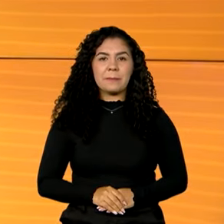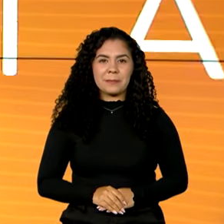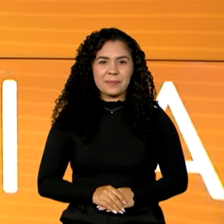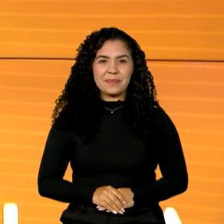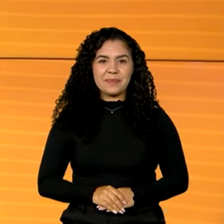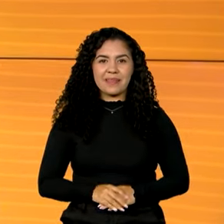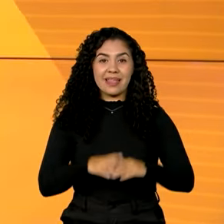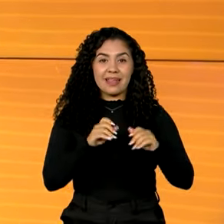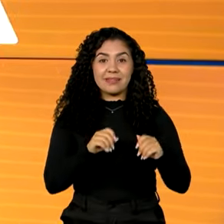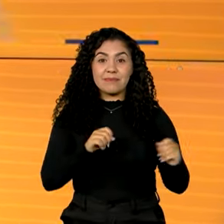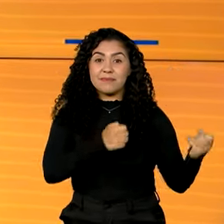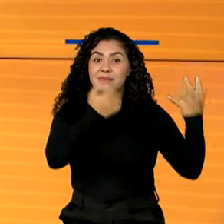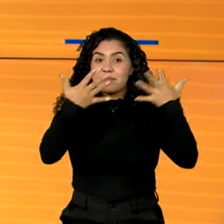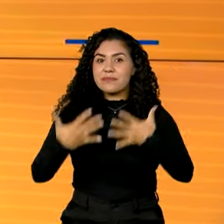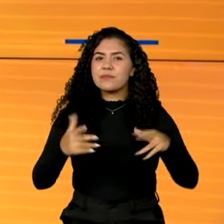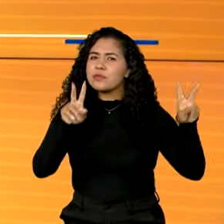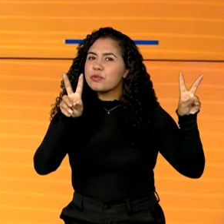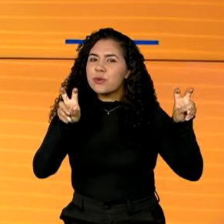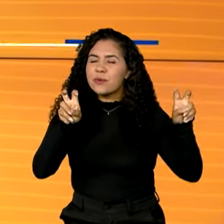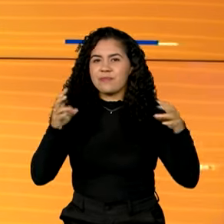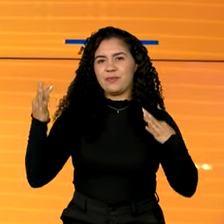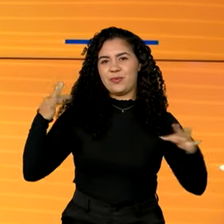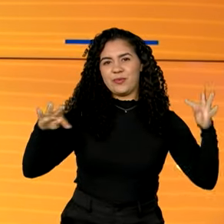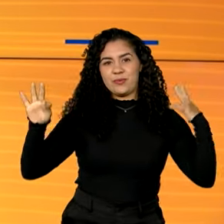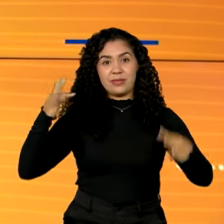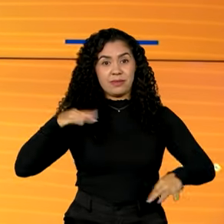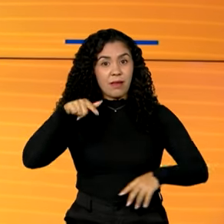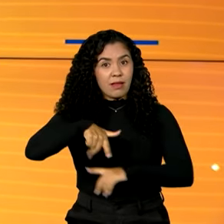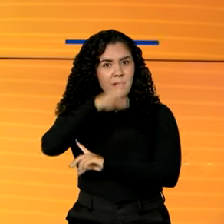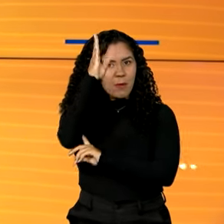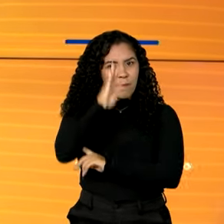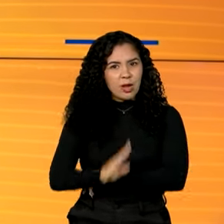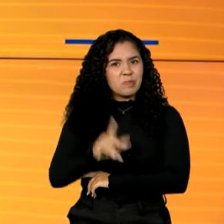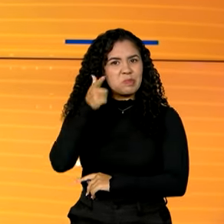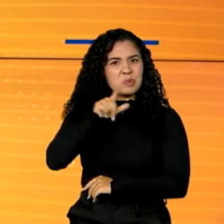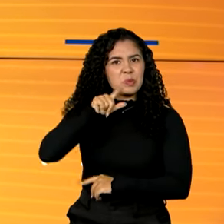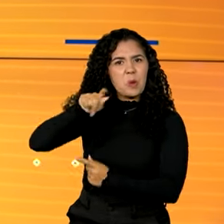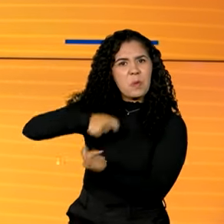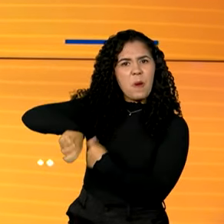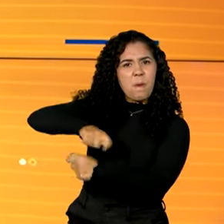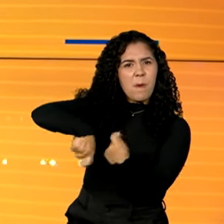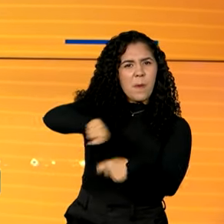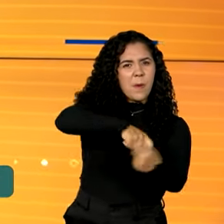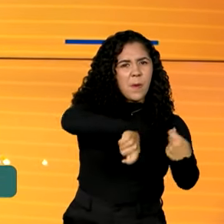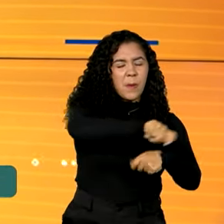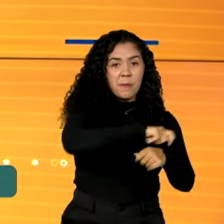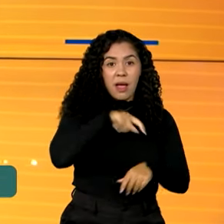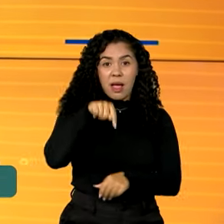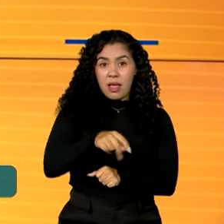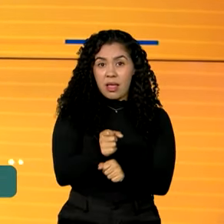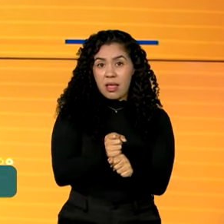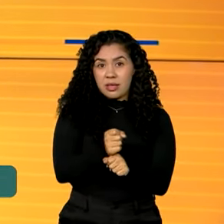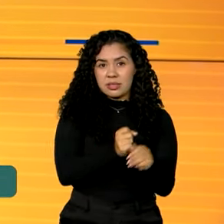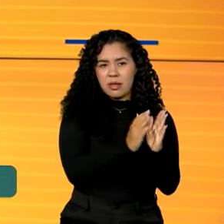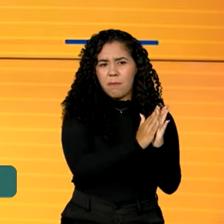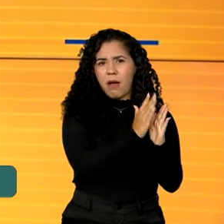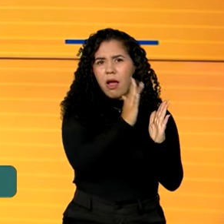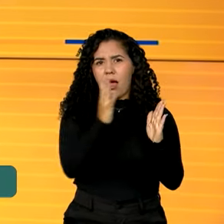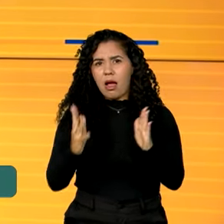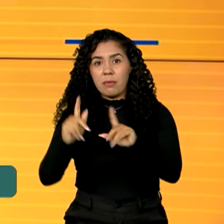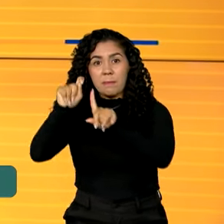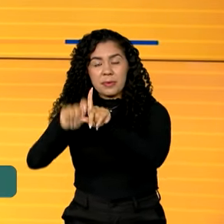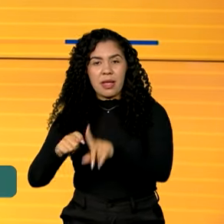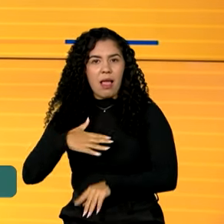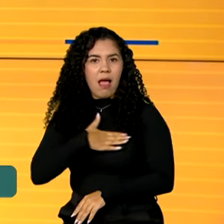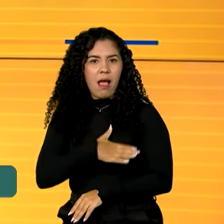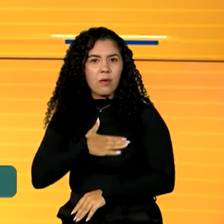A gente volta agora falando de turismo. No Brasil, o setor tem mantido o aquecimento. Neste ano, até agosto, quase